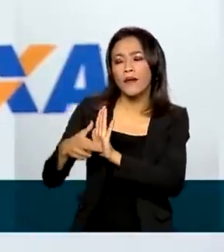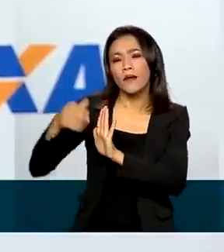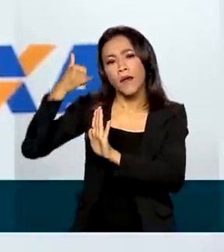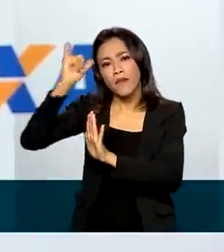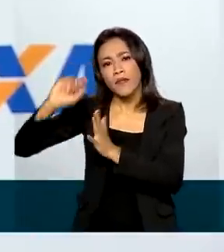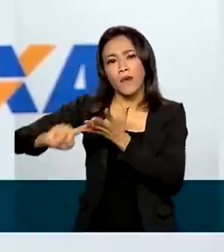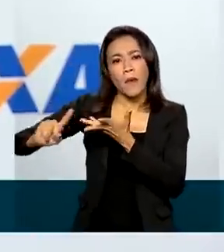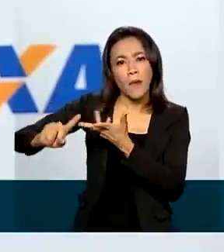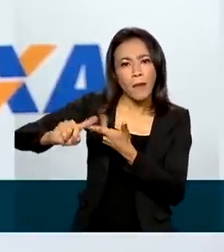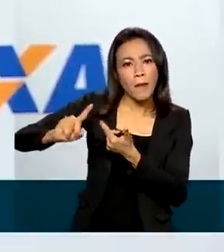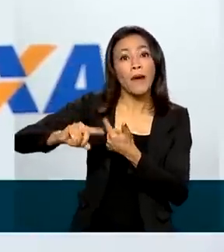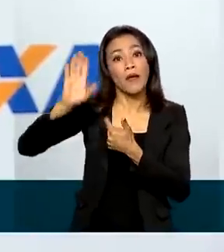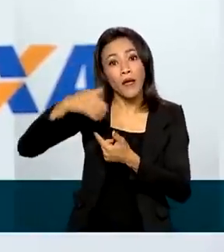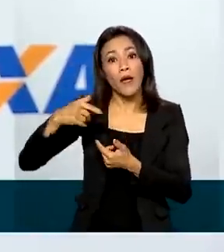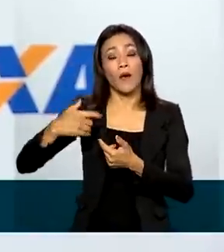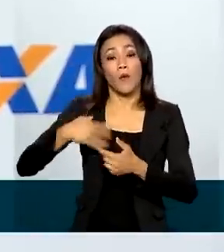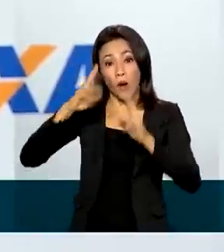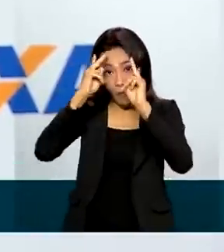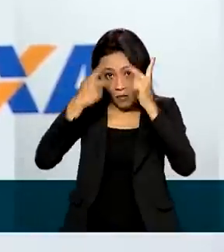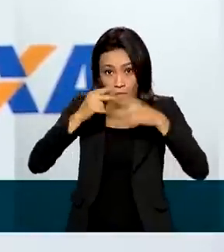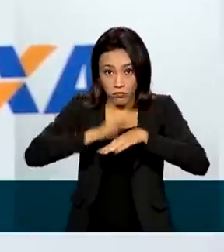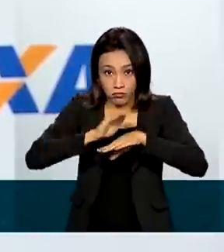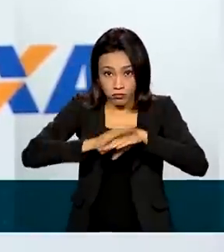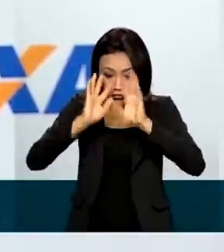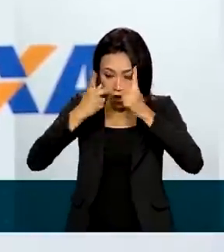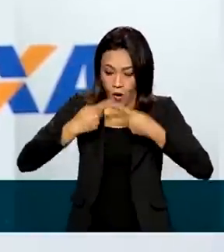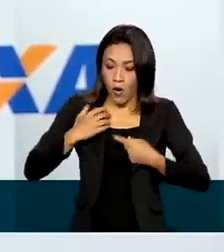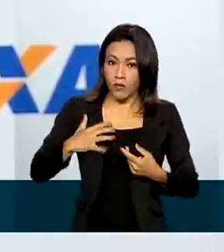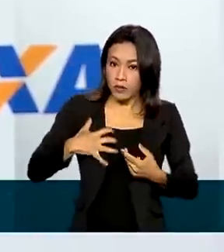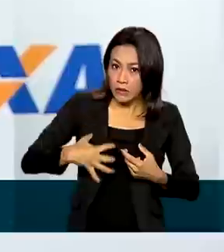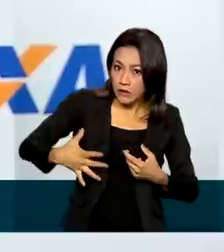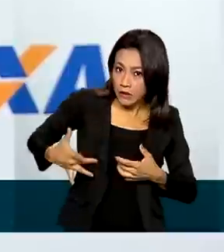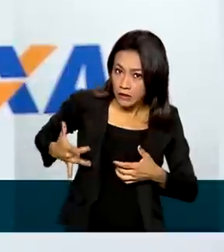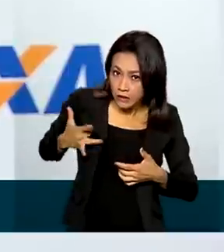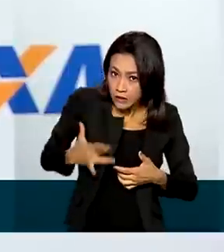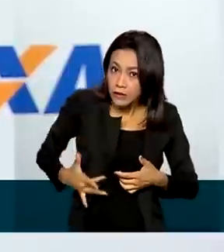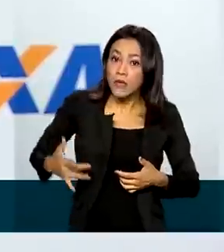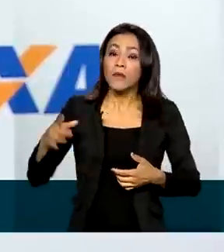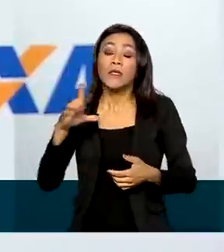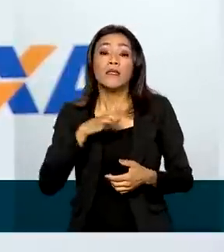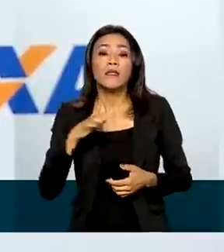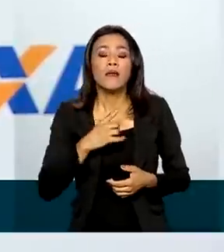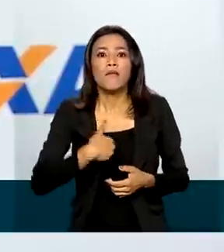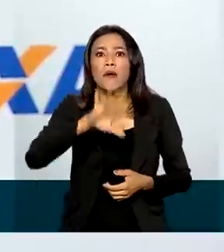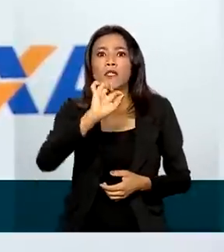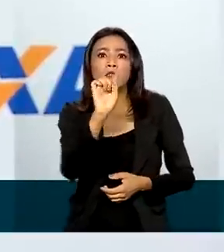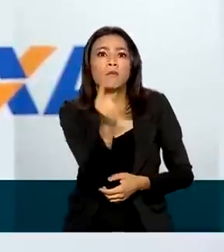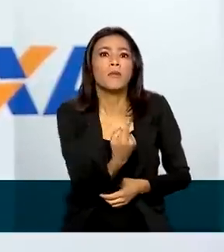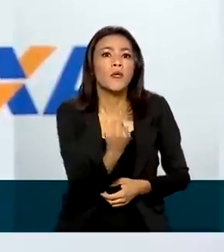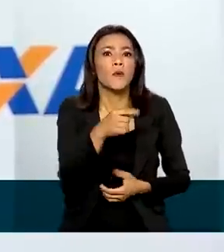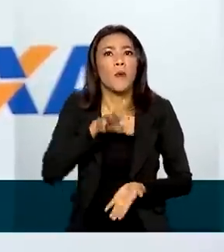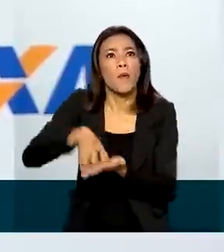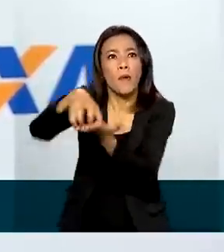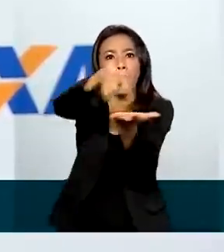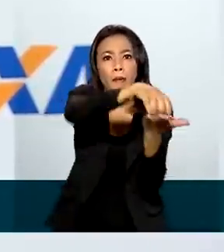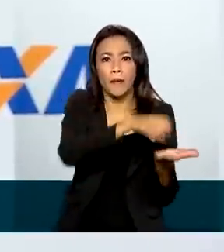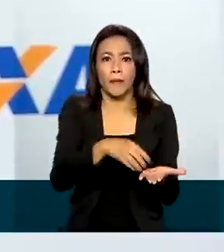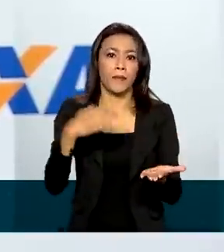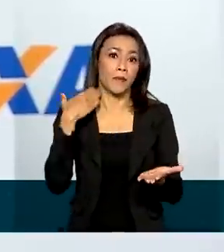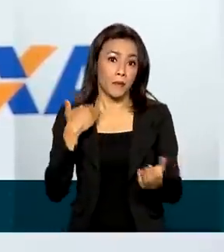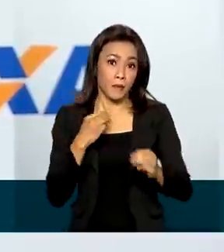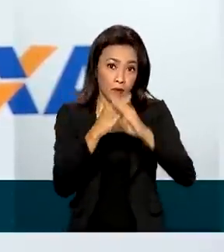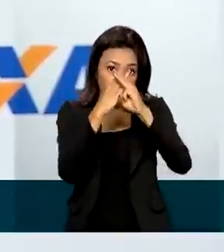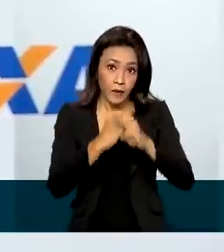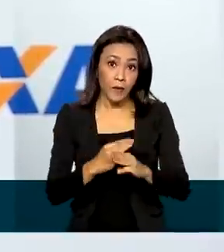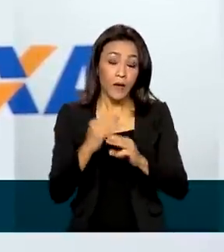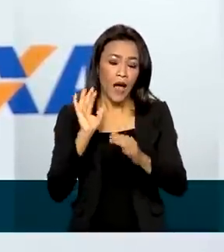em relação ao autoexame. Todas as agências com espaço do Caixa para Elas, já são mais de mil agências no Brasil, até o final do ano, as 4